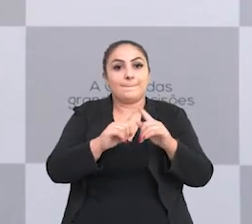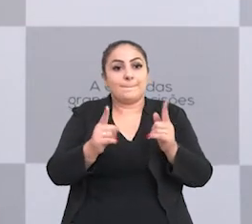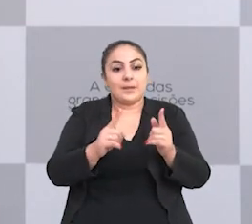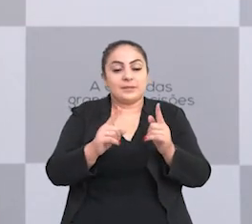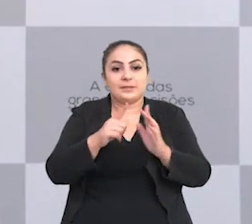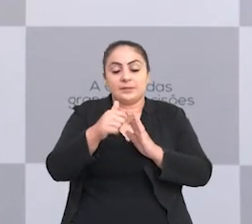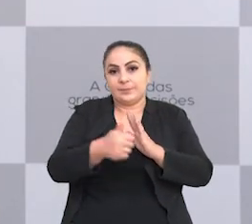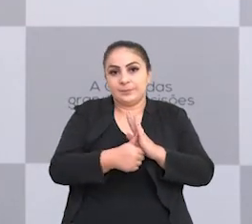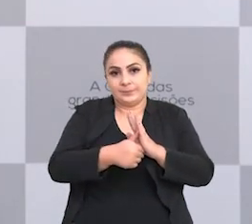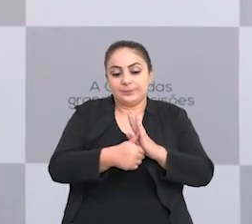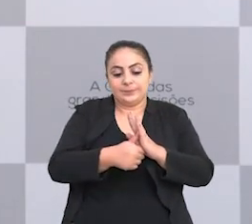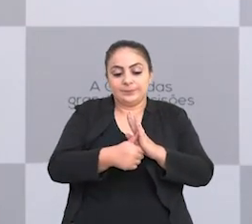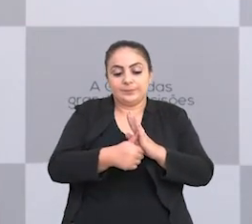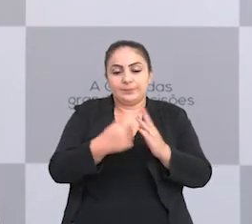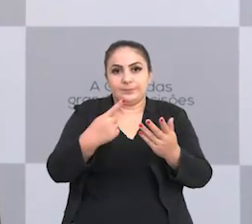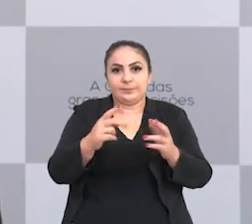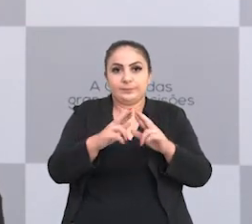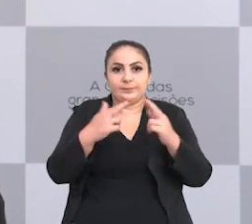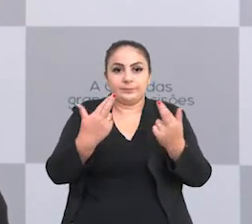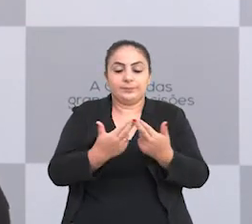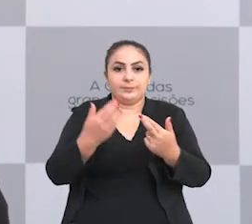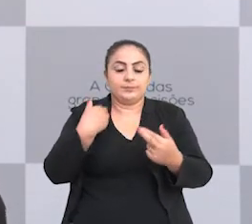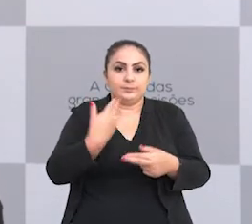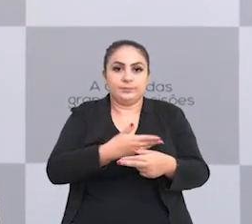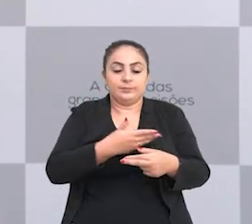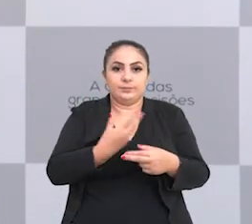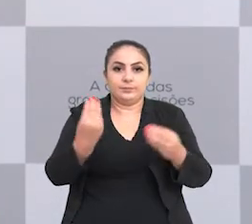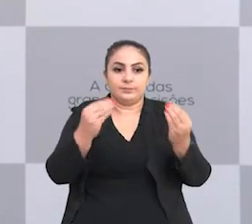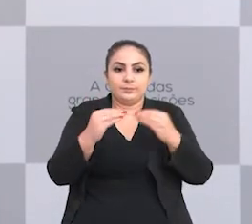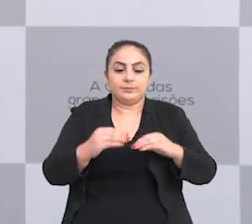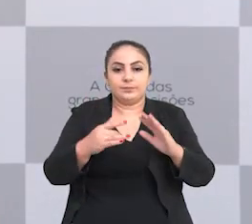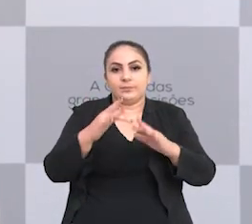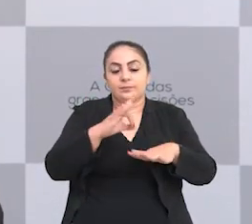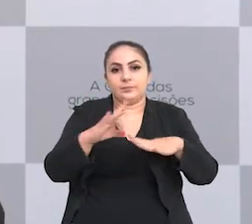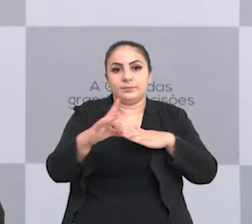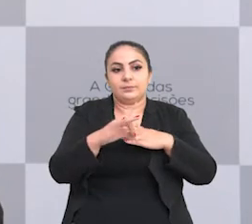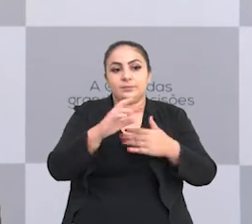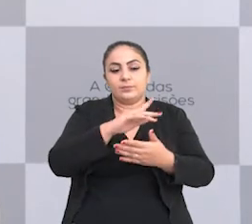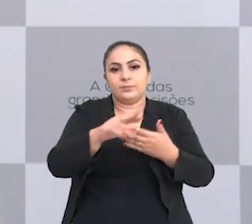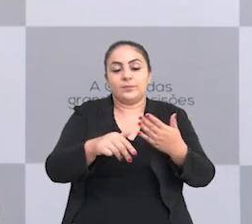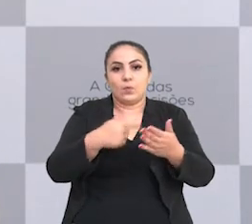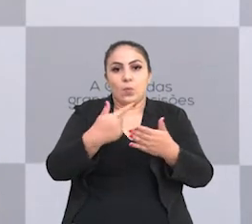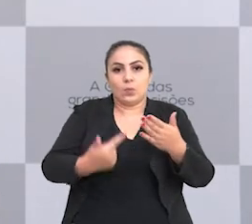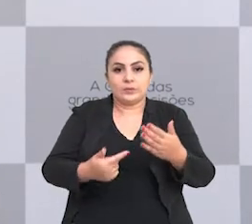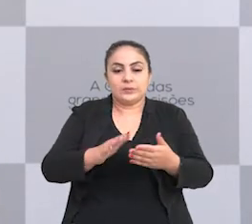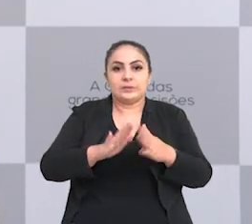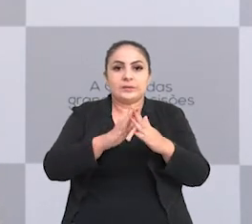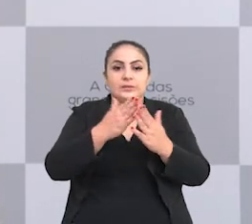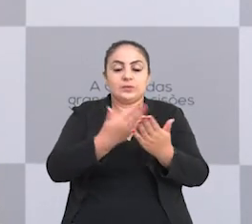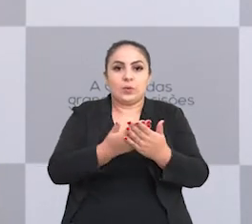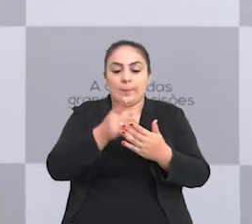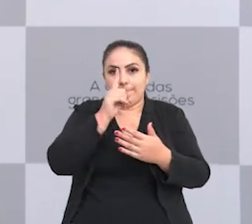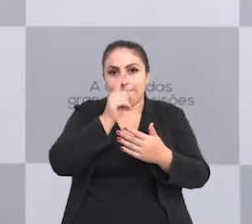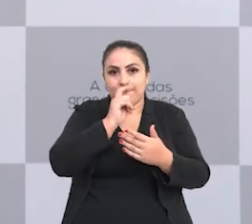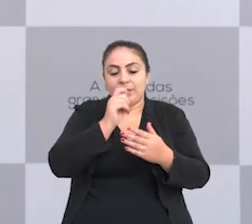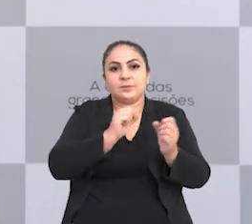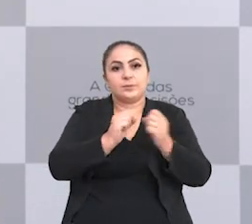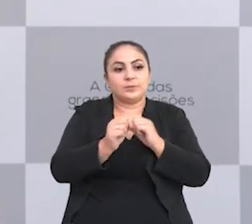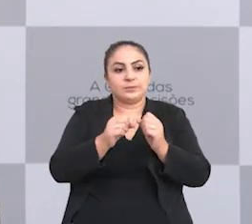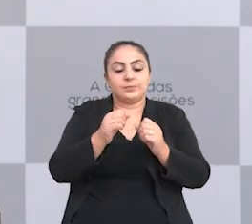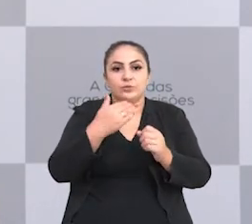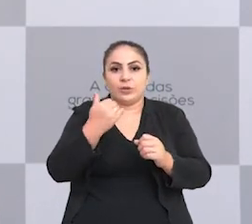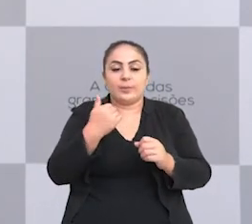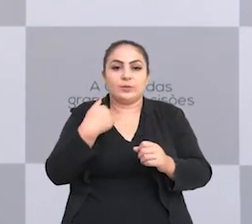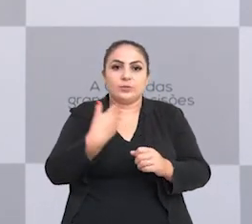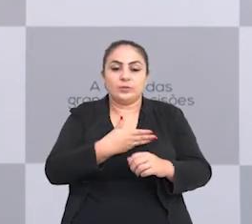procurado, mas após essa reunião, quando nós postamos nas nossas redes sociais, várias outras escolas e pais